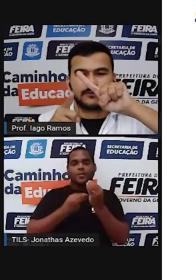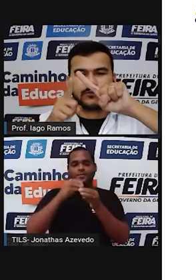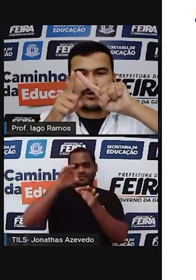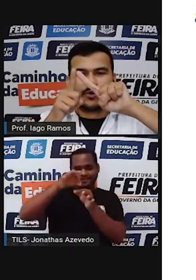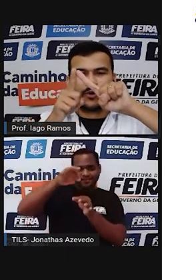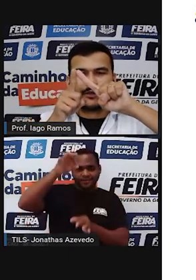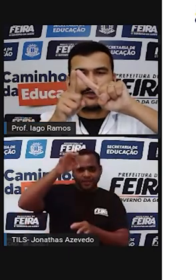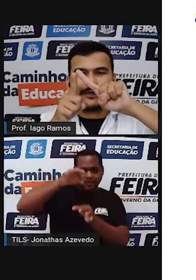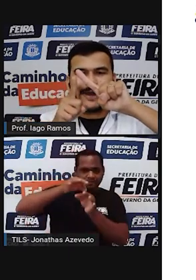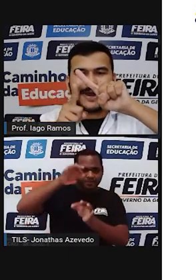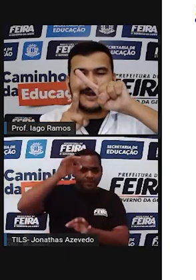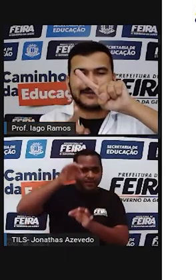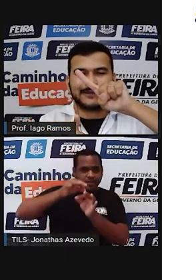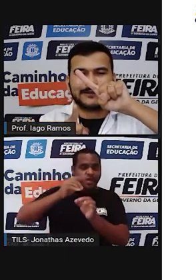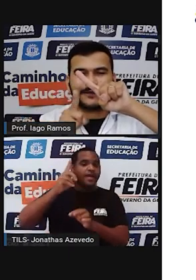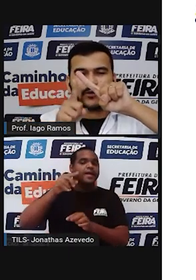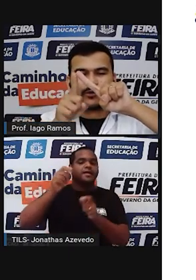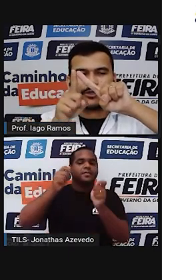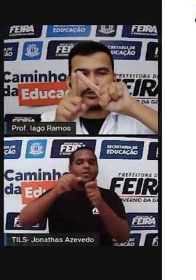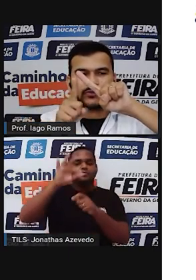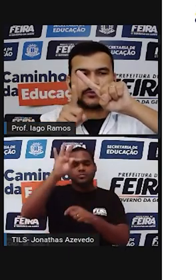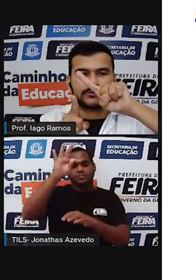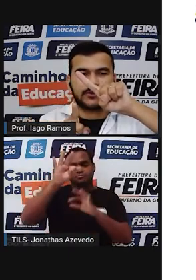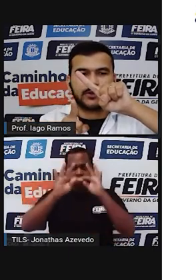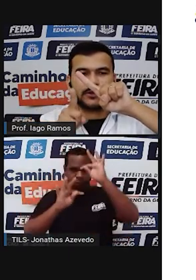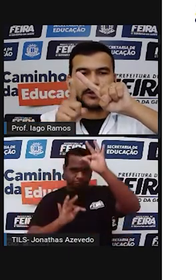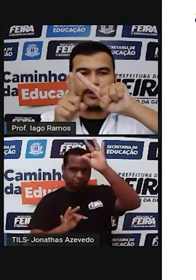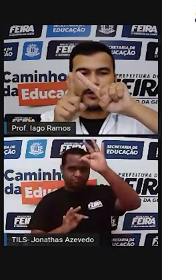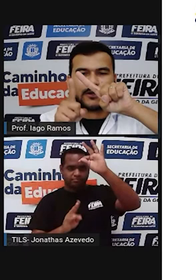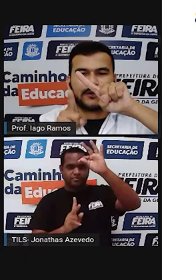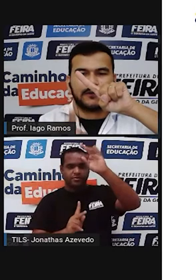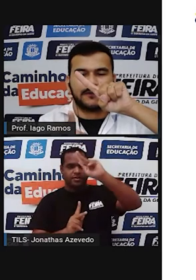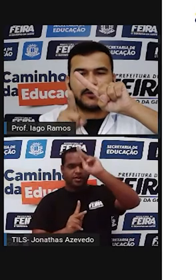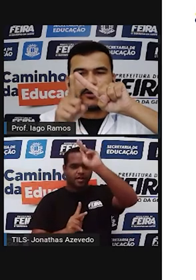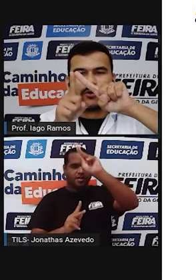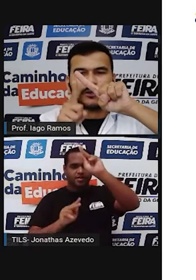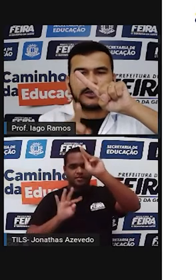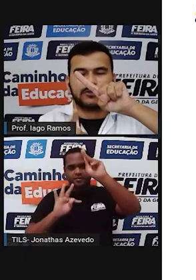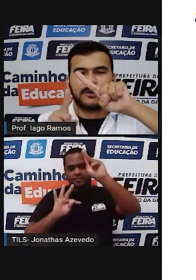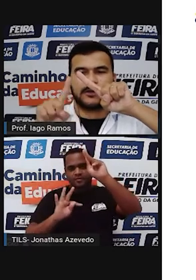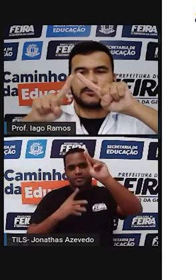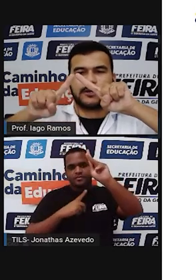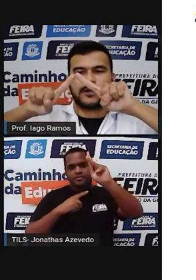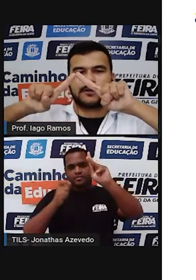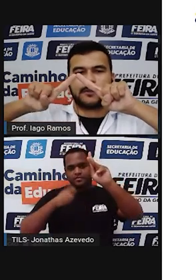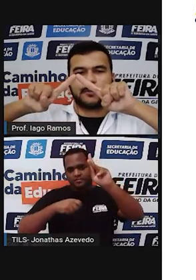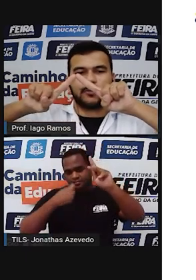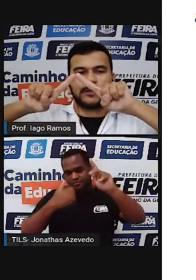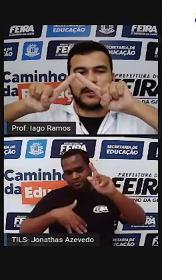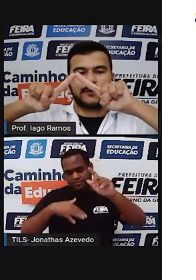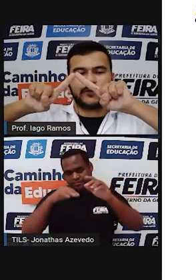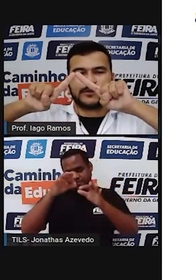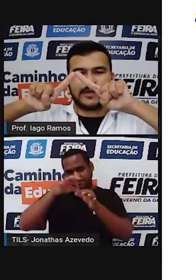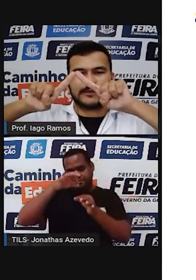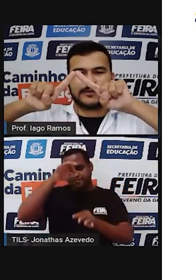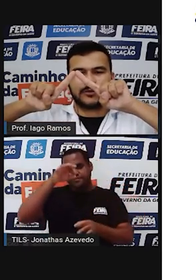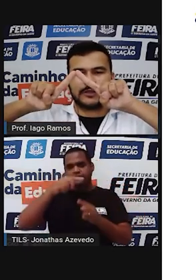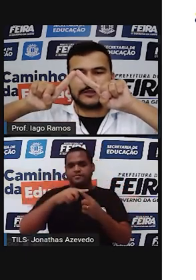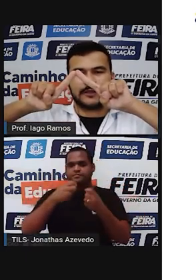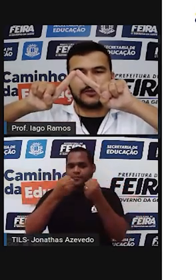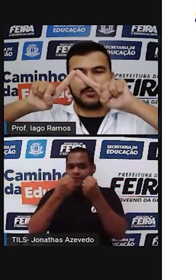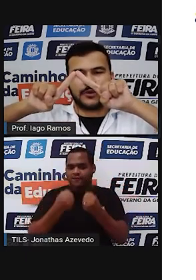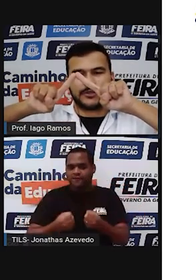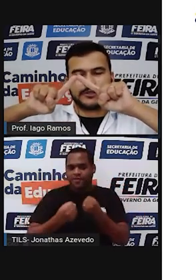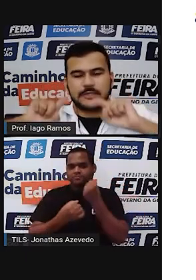uma corda né? reta ao chão ó vai ficar uma corda aqui no meio para poder reforçar a